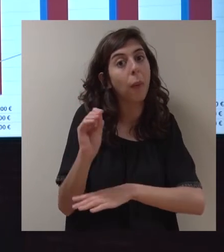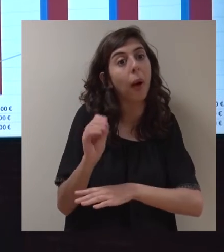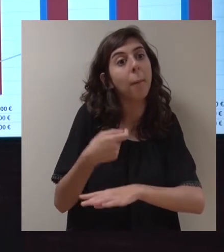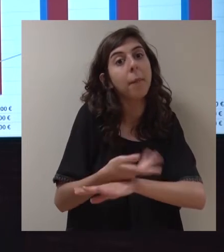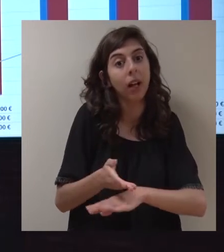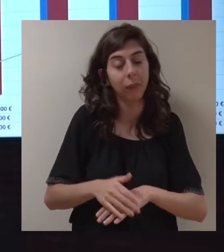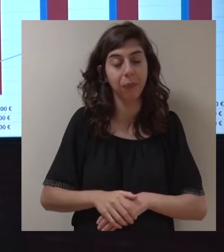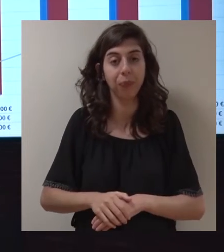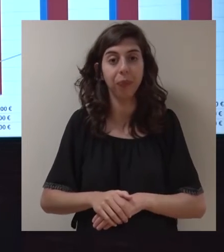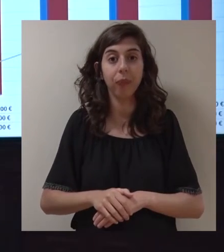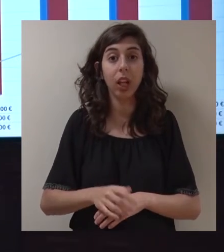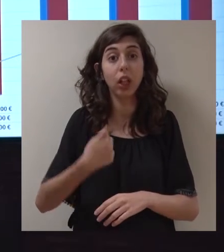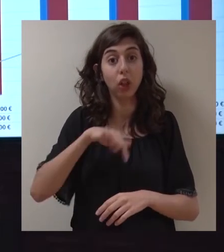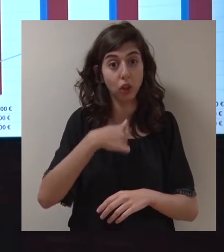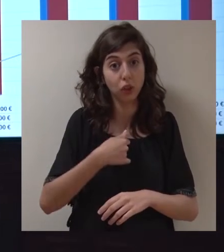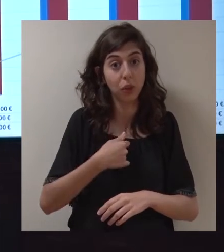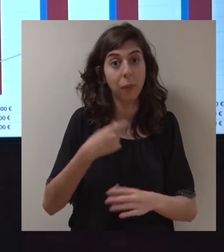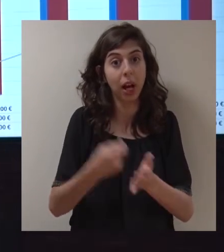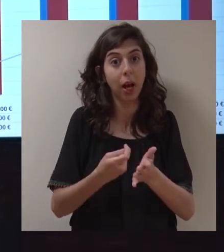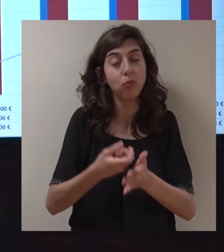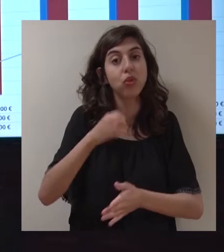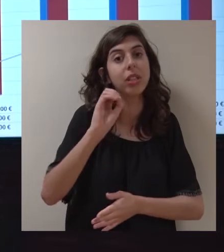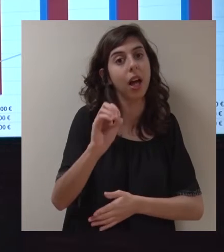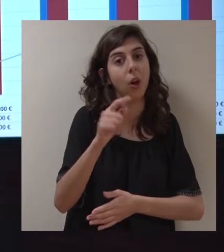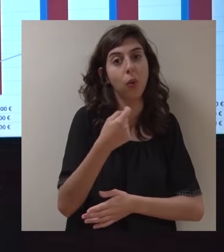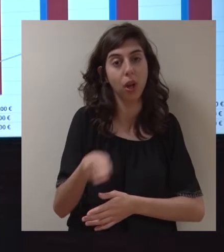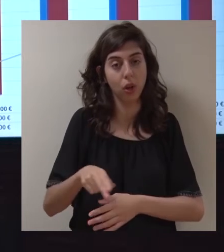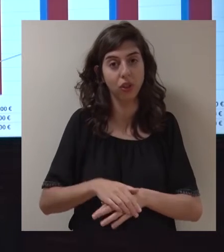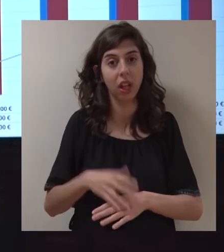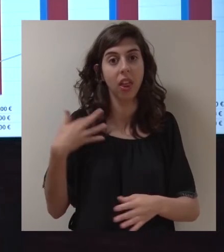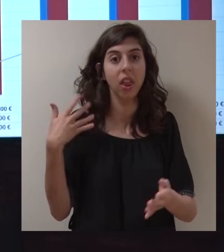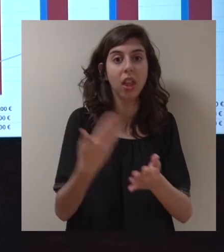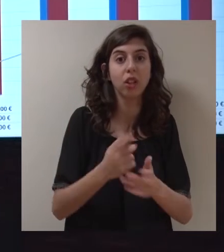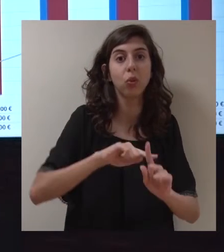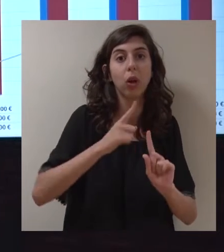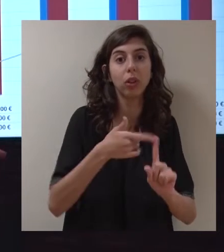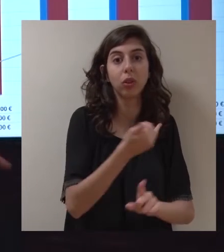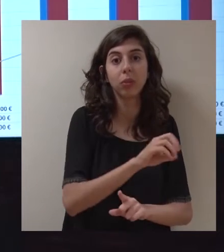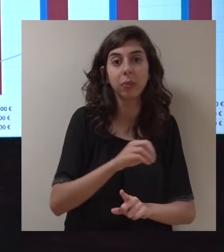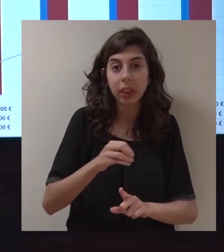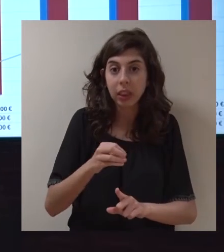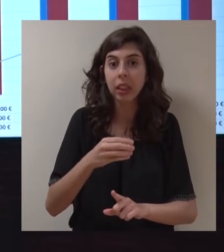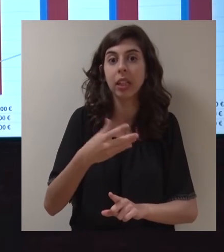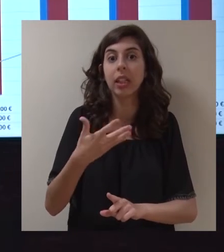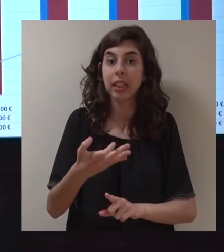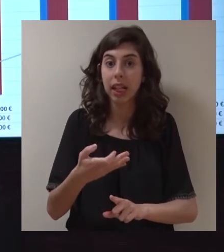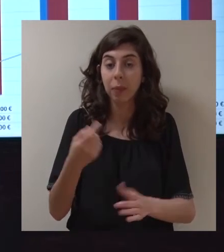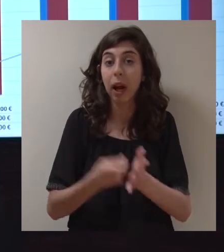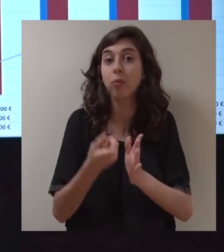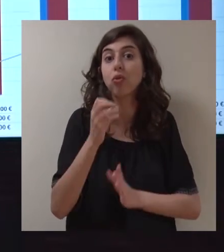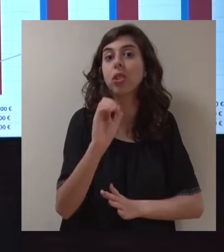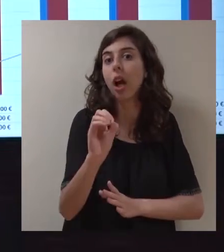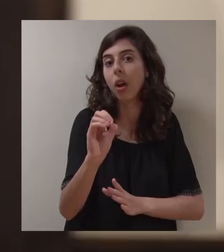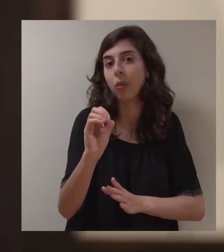atraso de pagamento à banca. Ora, nós neste momento pagámos zero euros de juros de mora. Desde 2017 pagámos zero